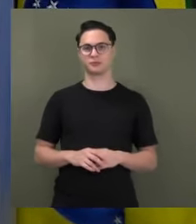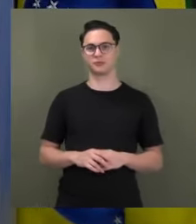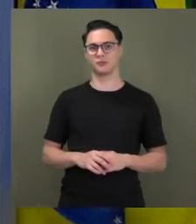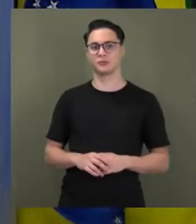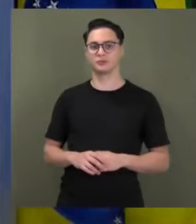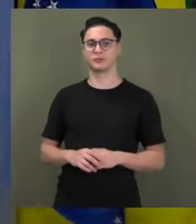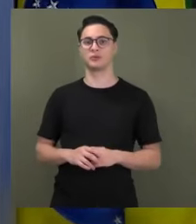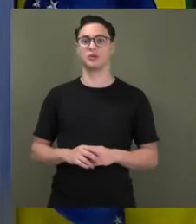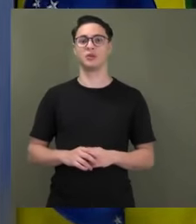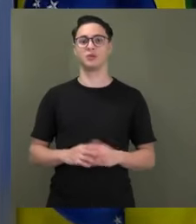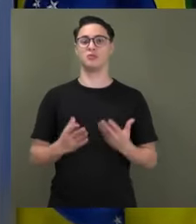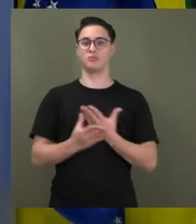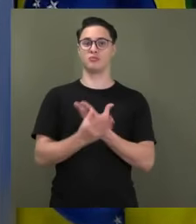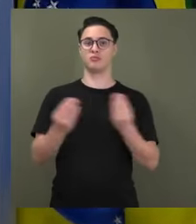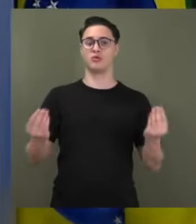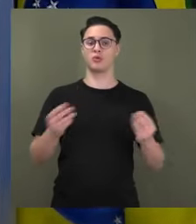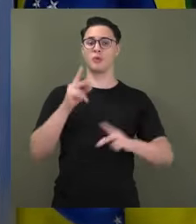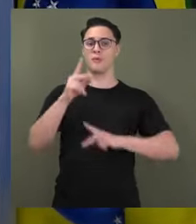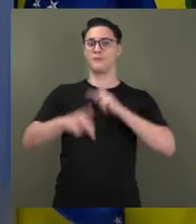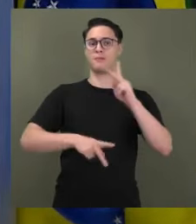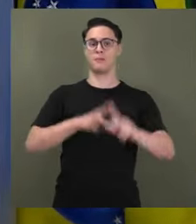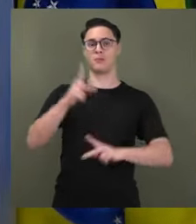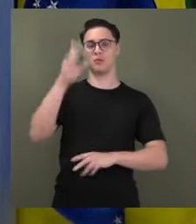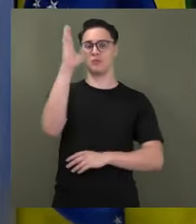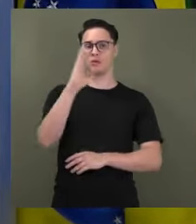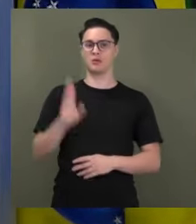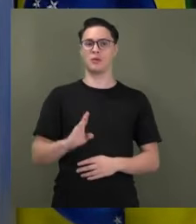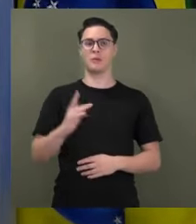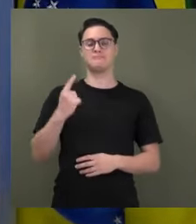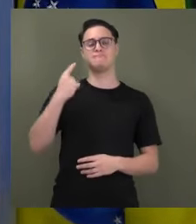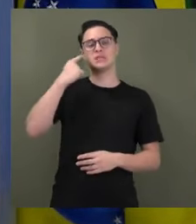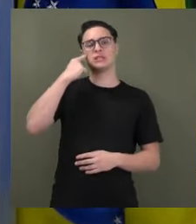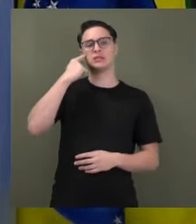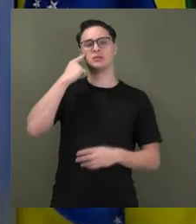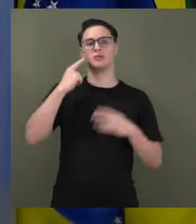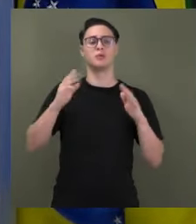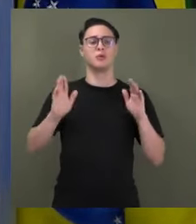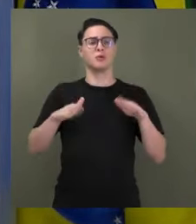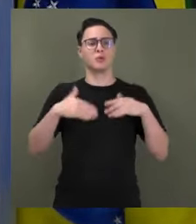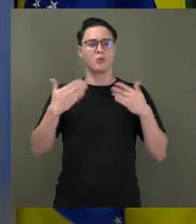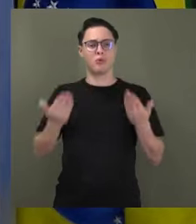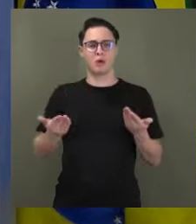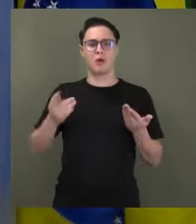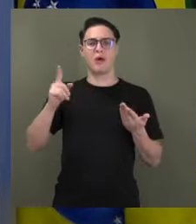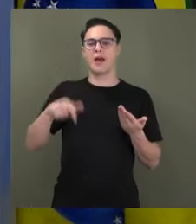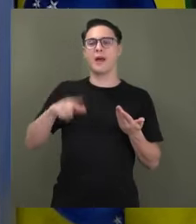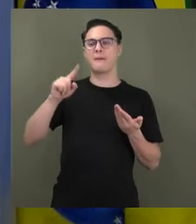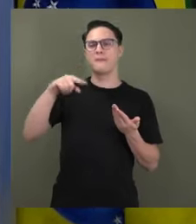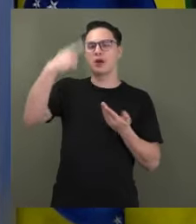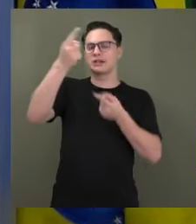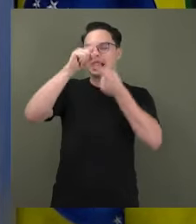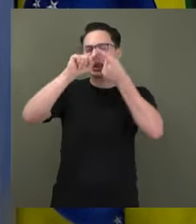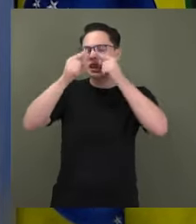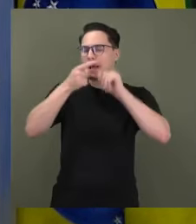brasileiros a pensar em qual seria, tudo isso, em qual seria a próxima maldade planejada por esse